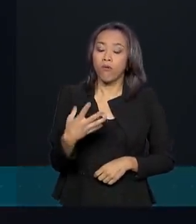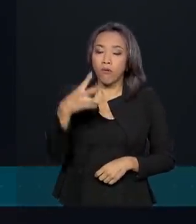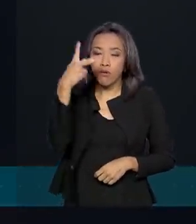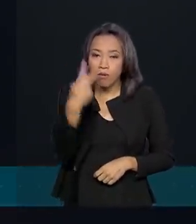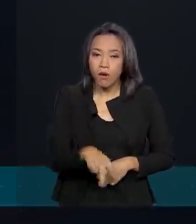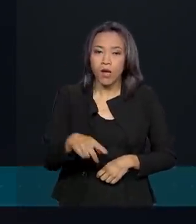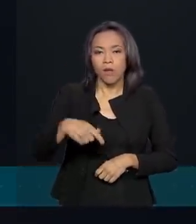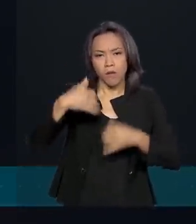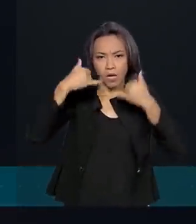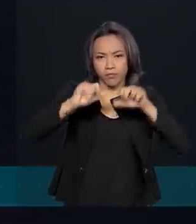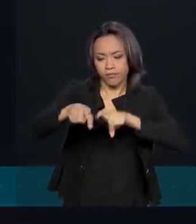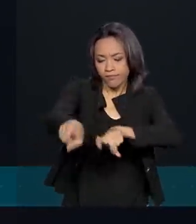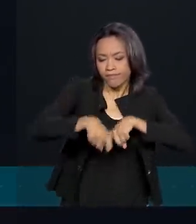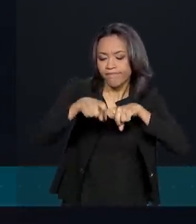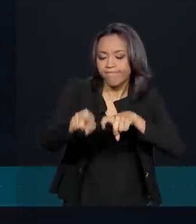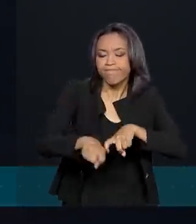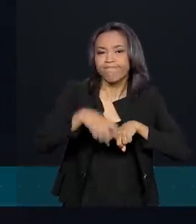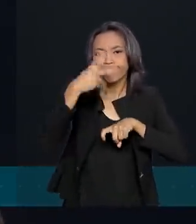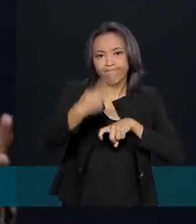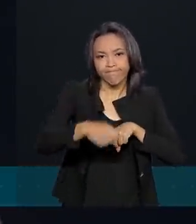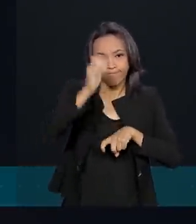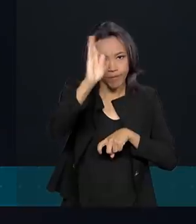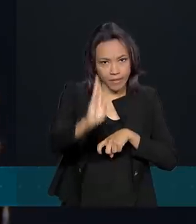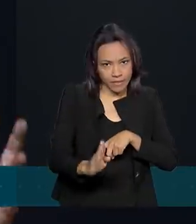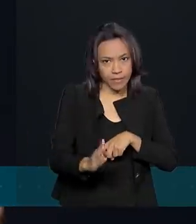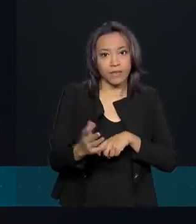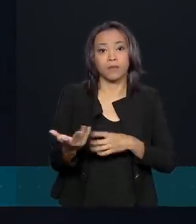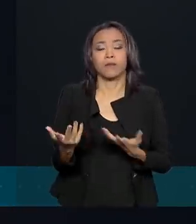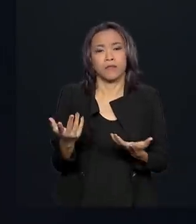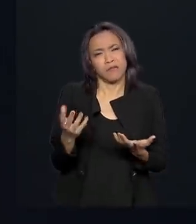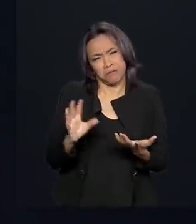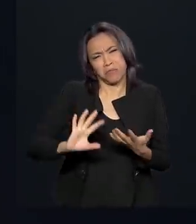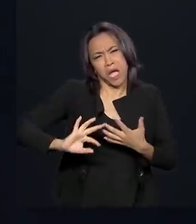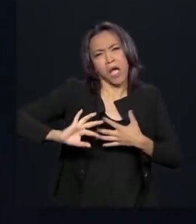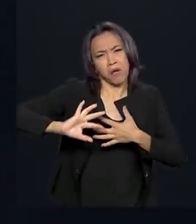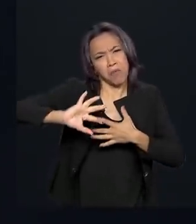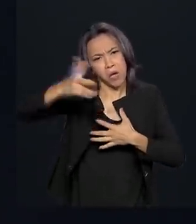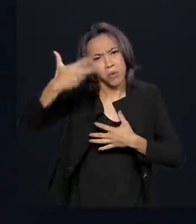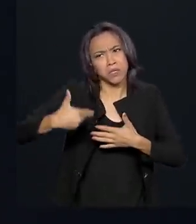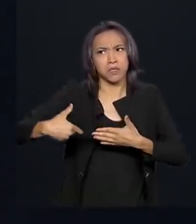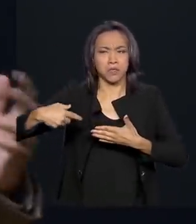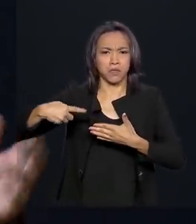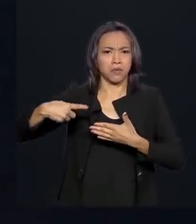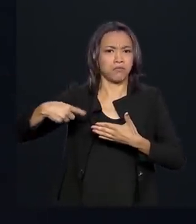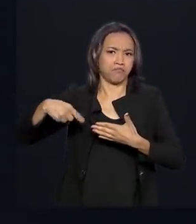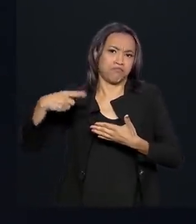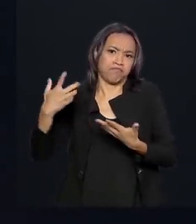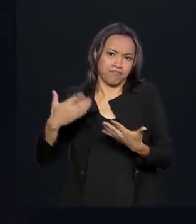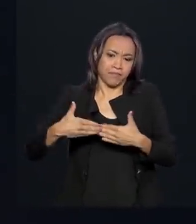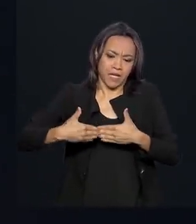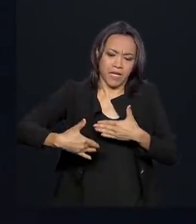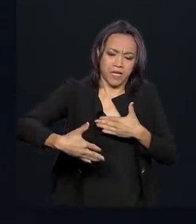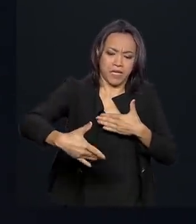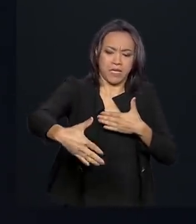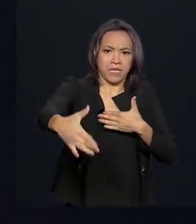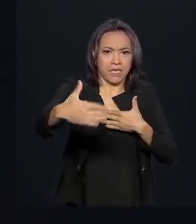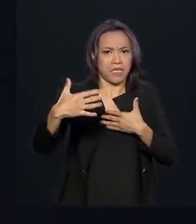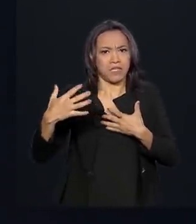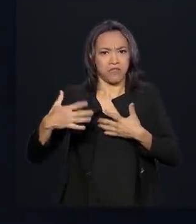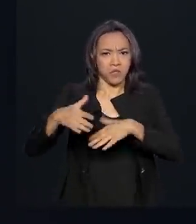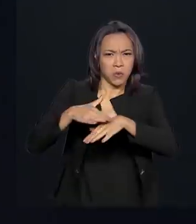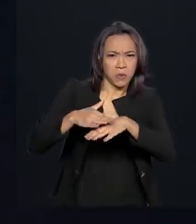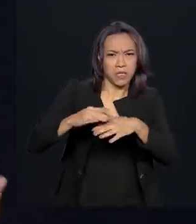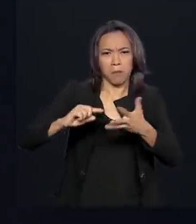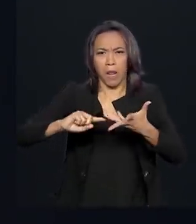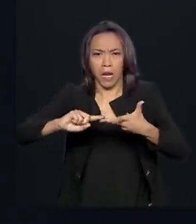brasileira. Vejo que esse ano, com todos esses intempéries aí, que o ano começou muito atribulado, mas eu